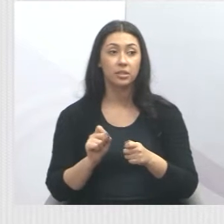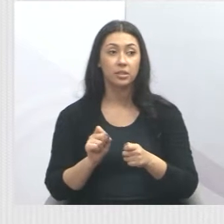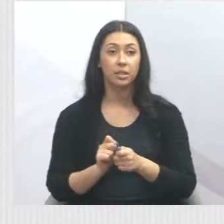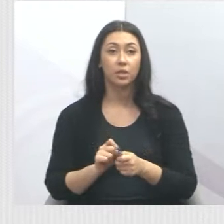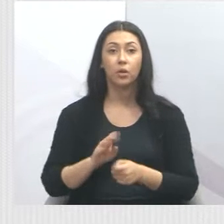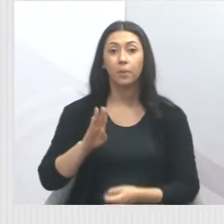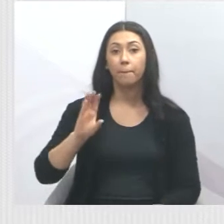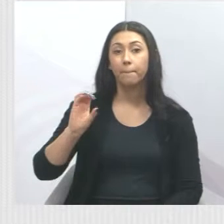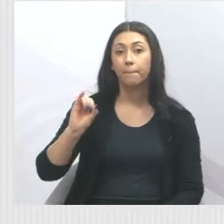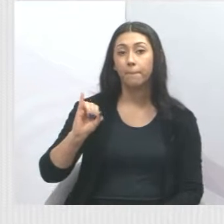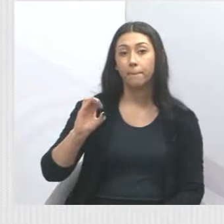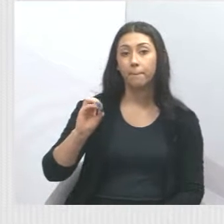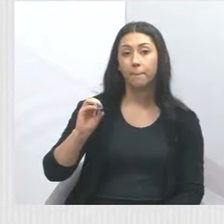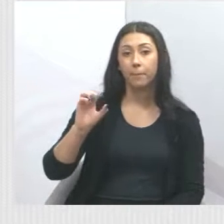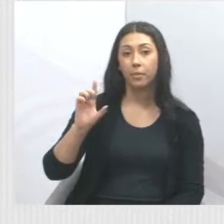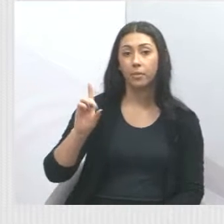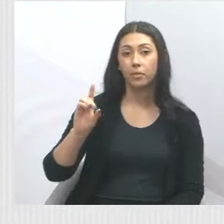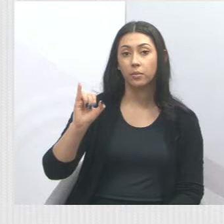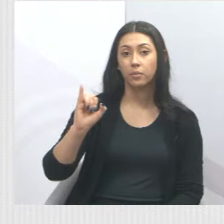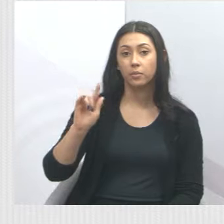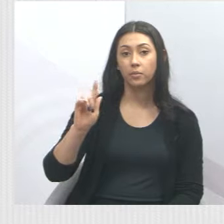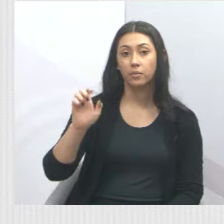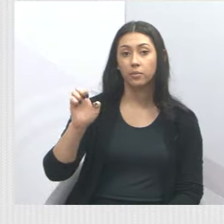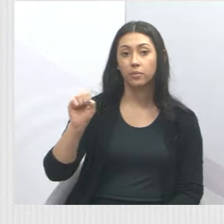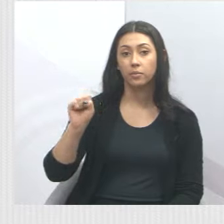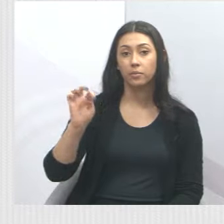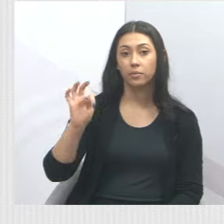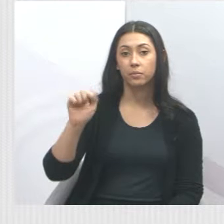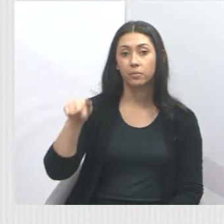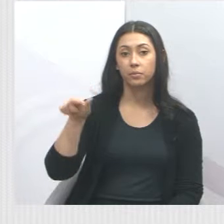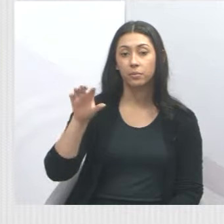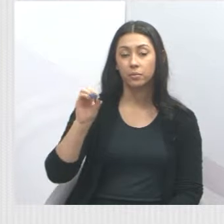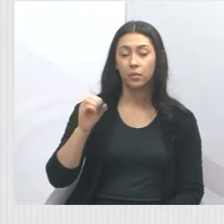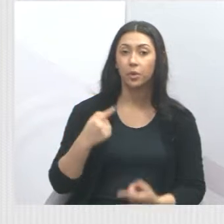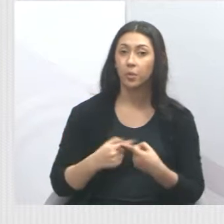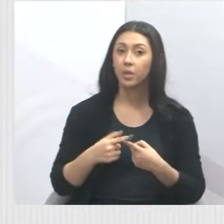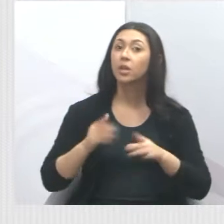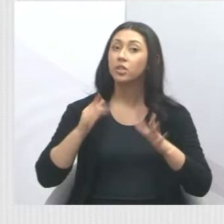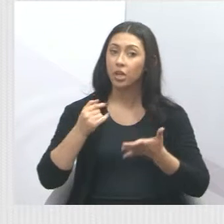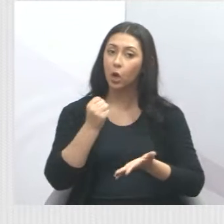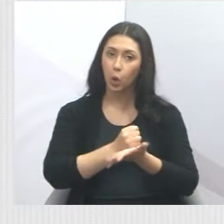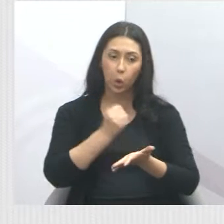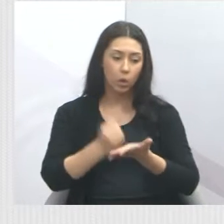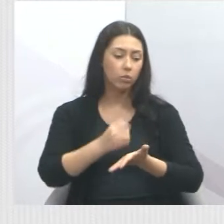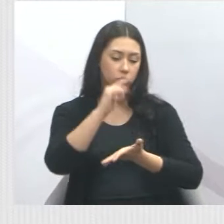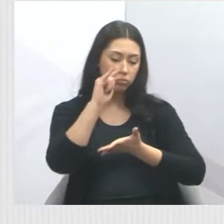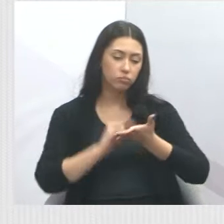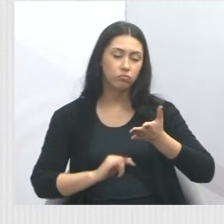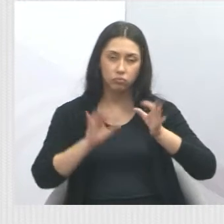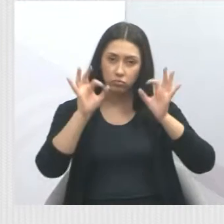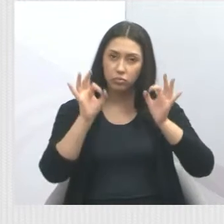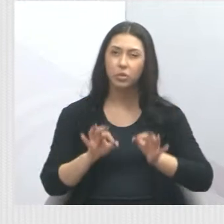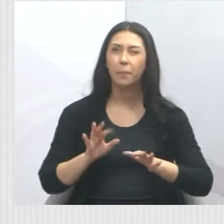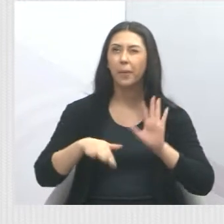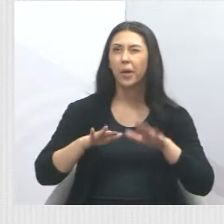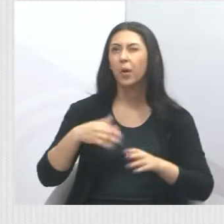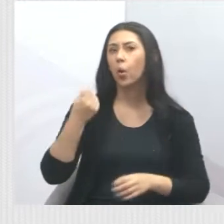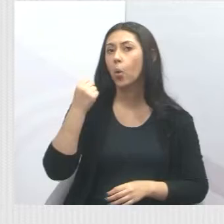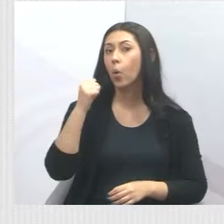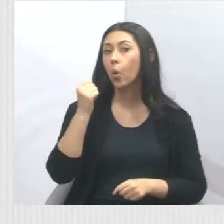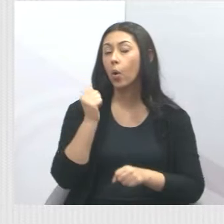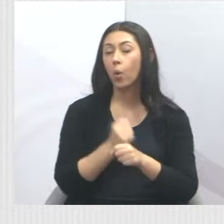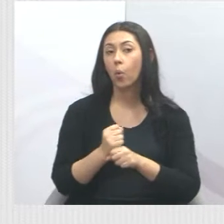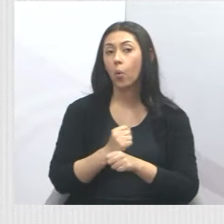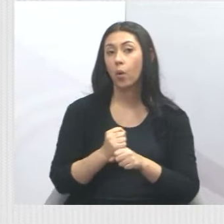usina de biodigestão. Por quê? Porque já estava previsto em contrato essa usina de biodigestão há mais de oito anos